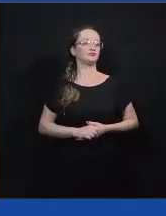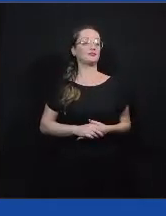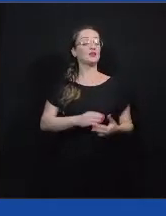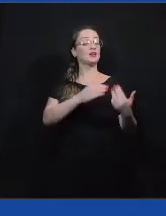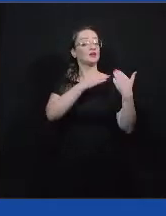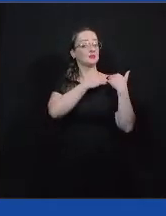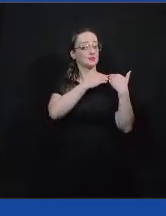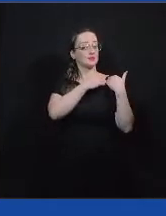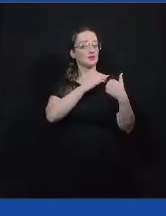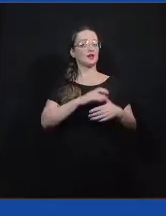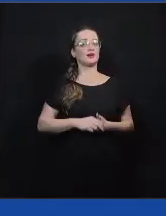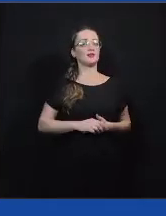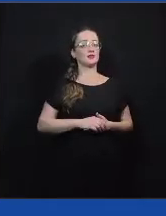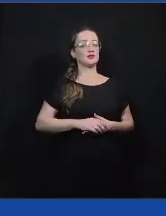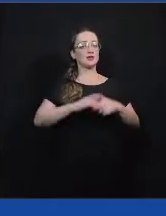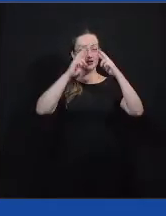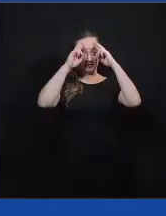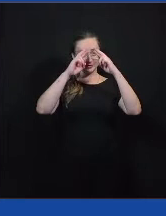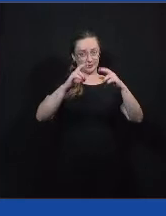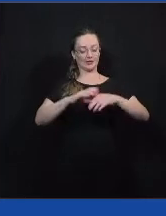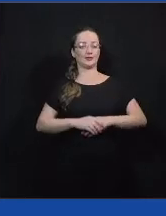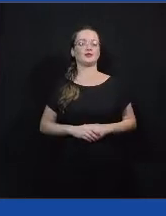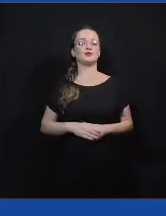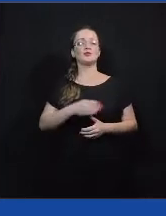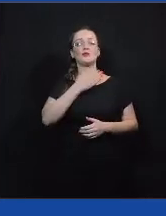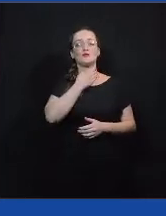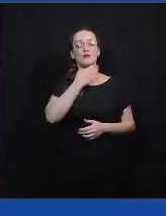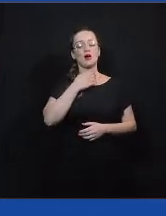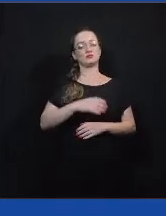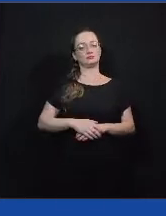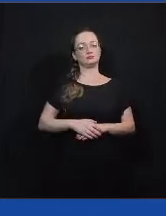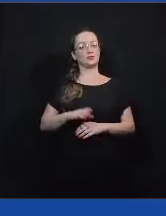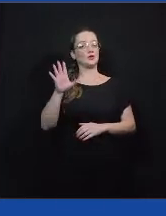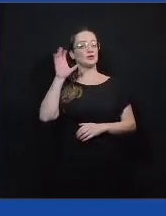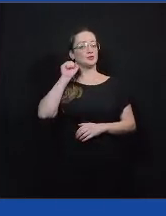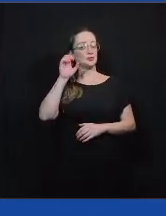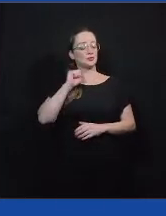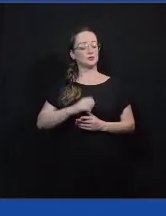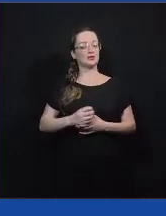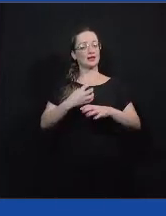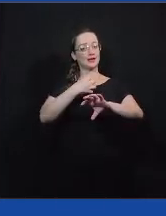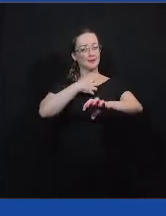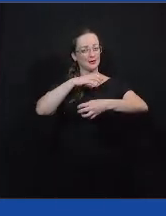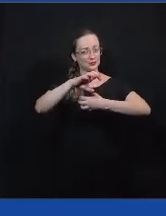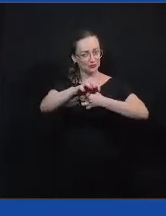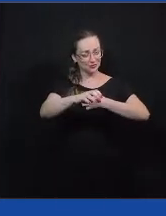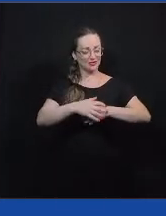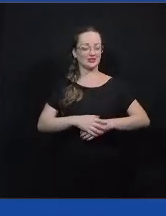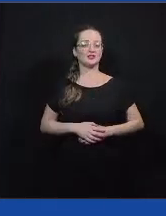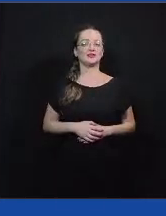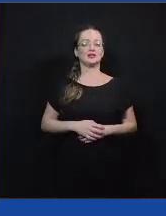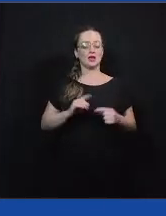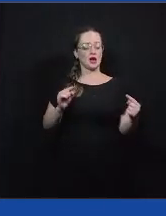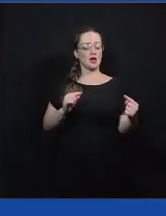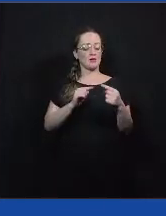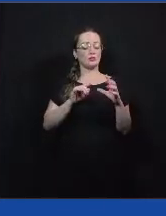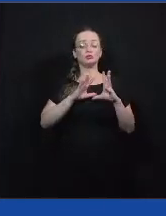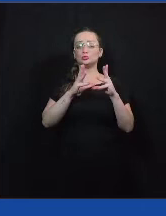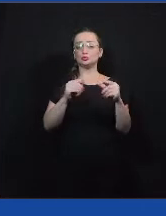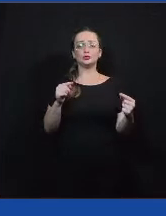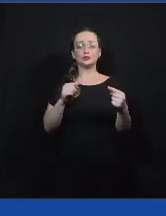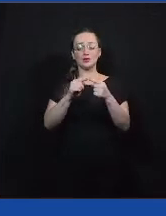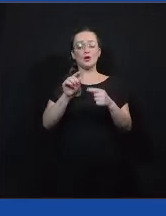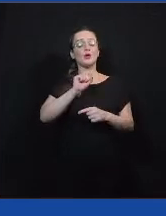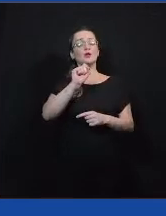Responsabilidade. Respeito. Voz. Escuta. Empatia. Tudo isso muito relacionado, né? Ao